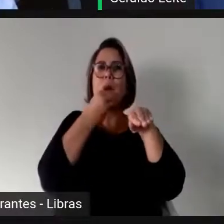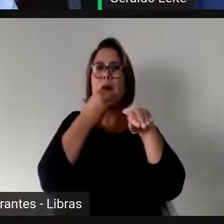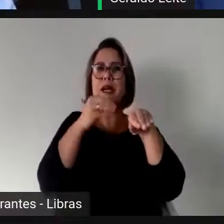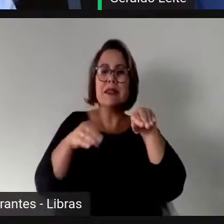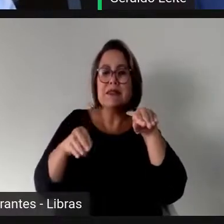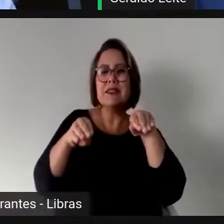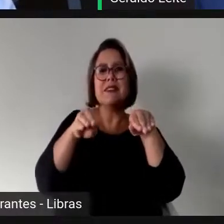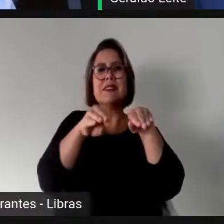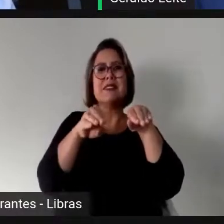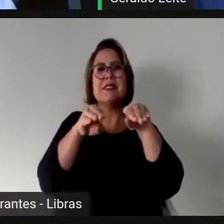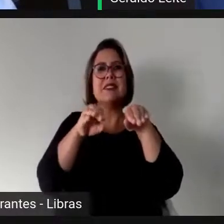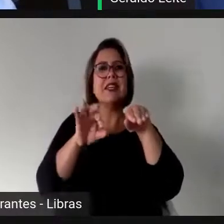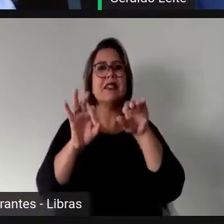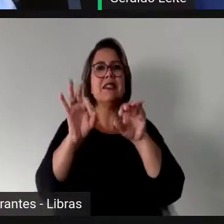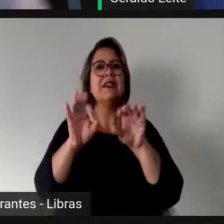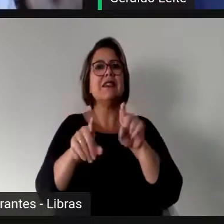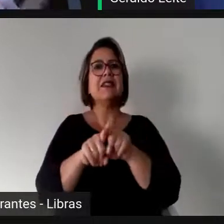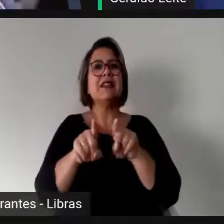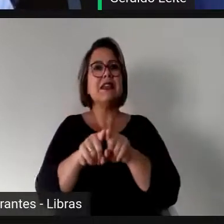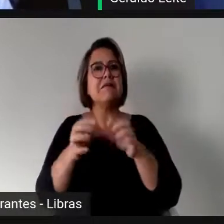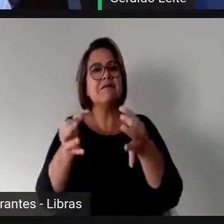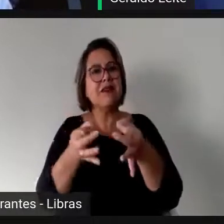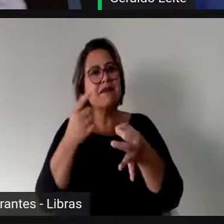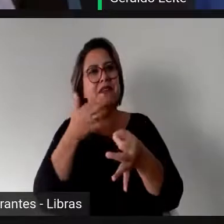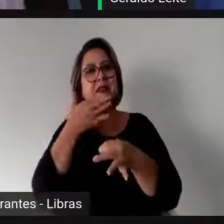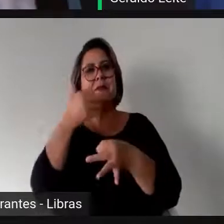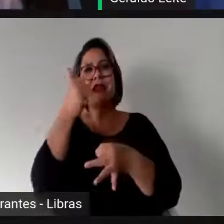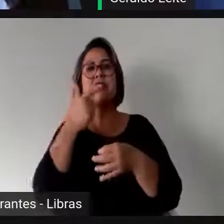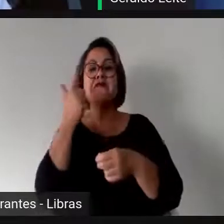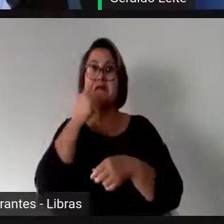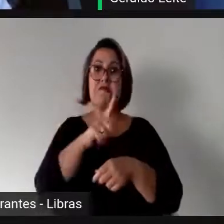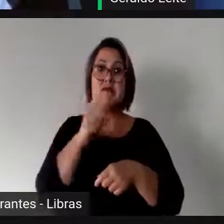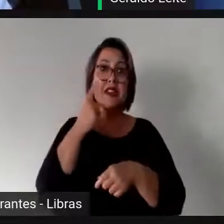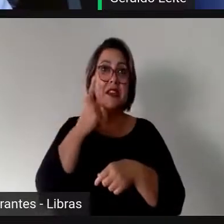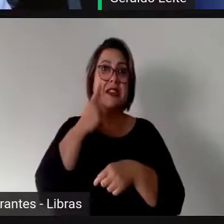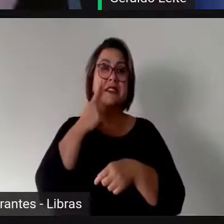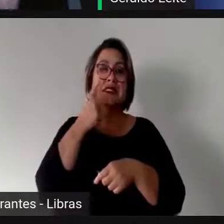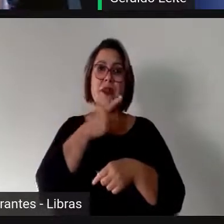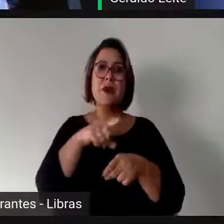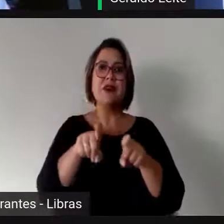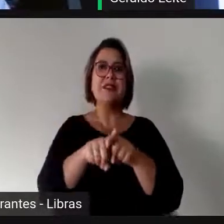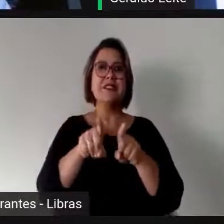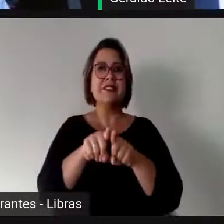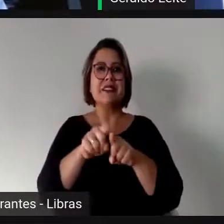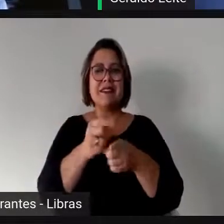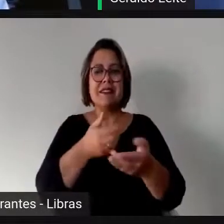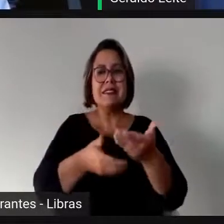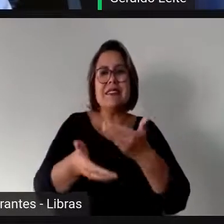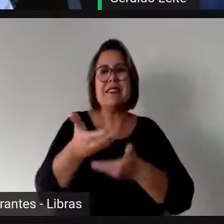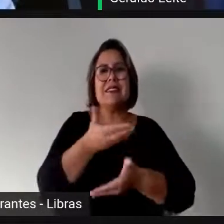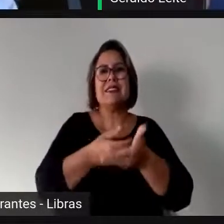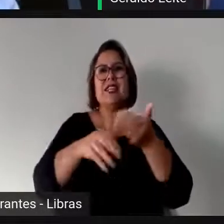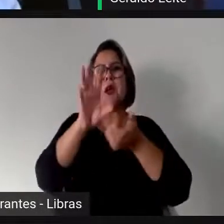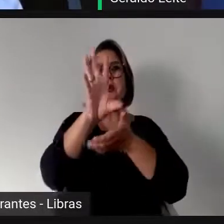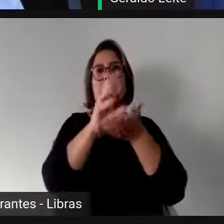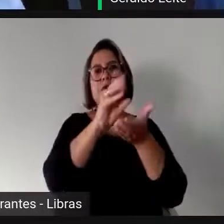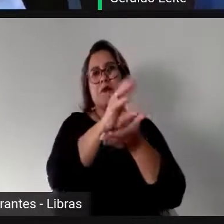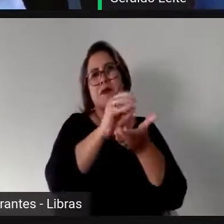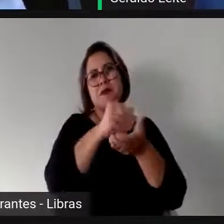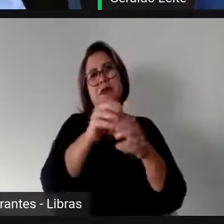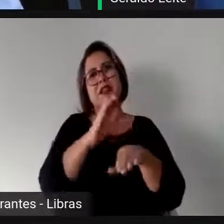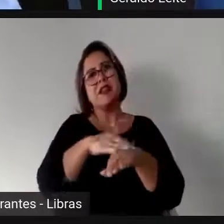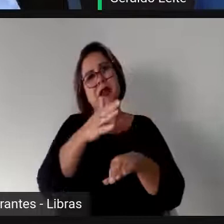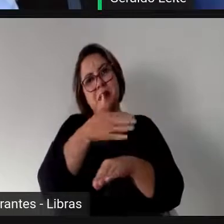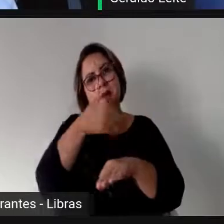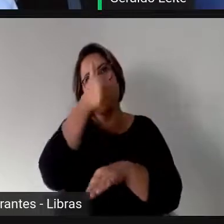discutindo como aperfeiçoar, vamos ver se a gente consegue entrar nessa energia, né, e melhorar os nossos